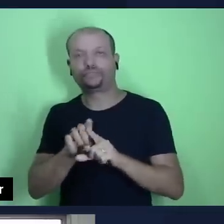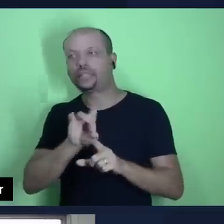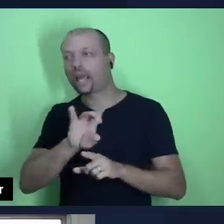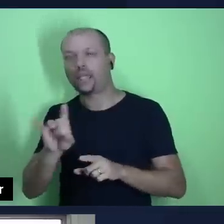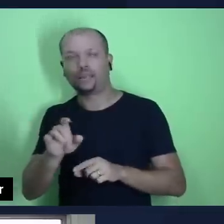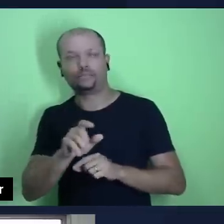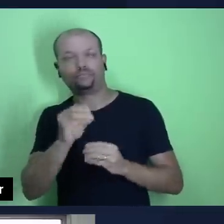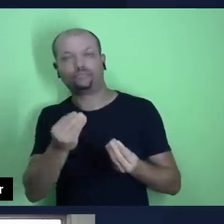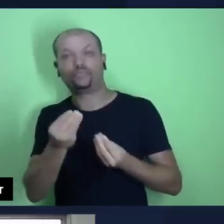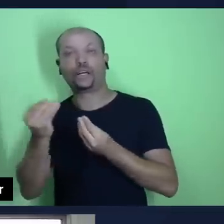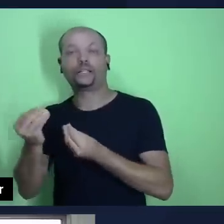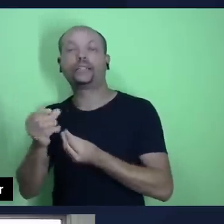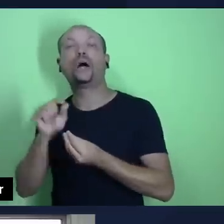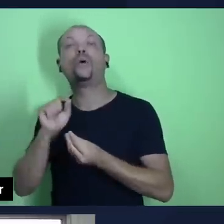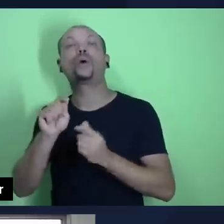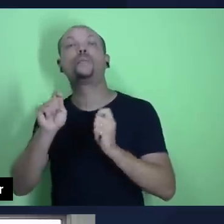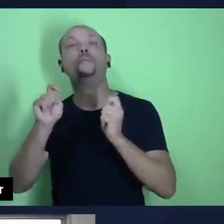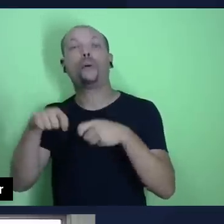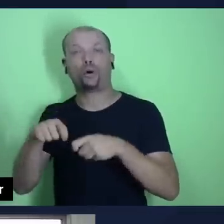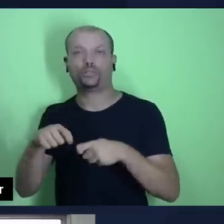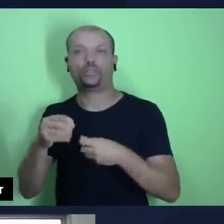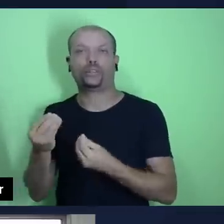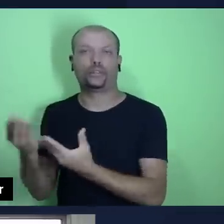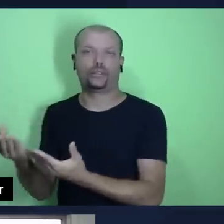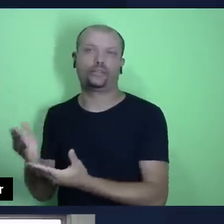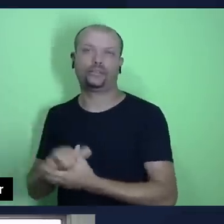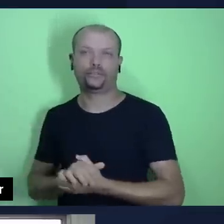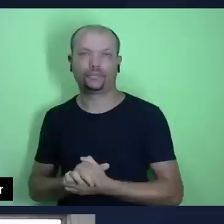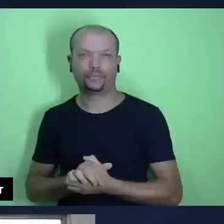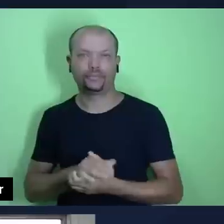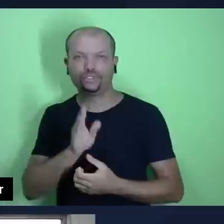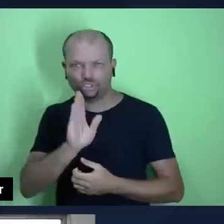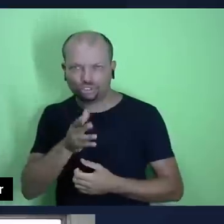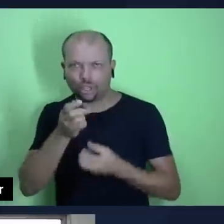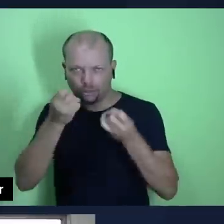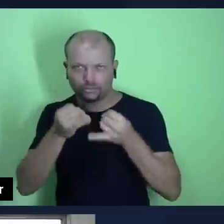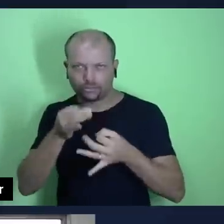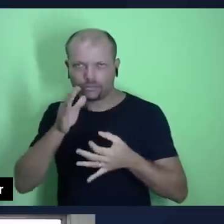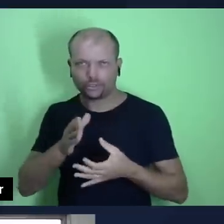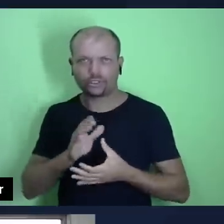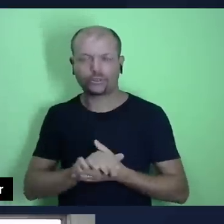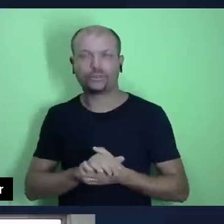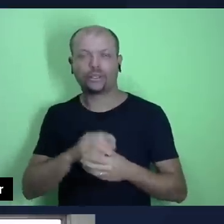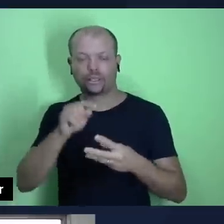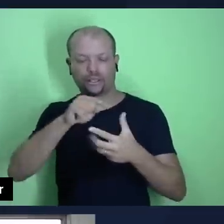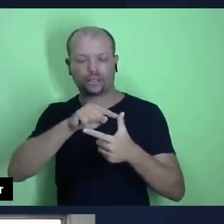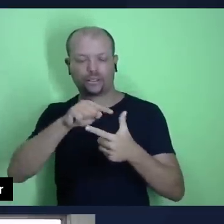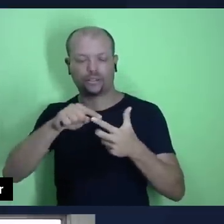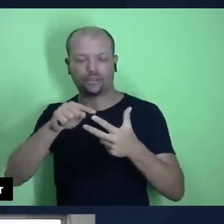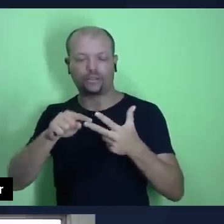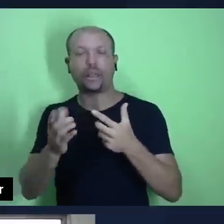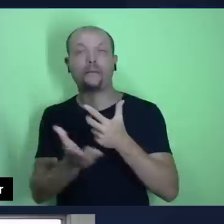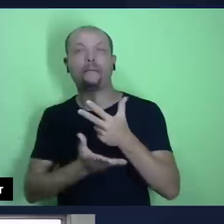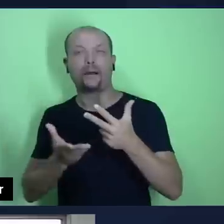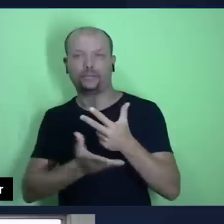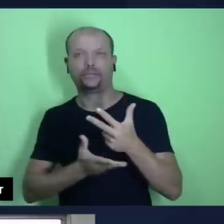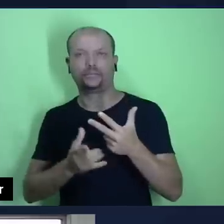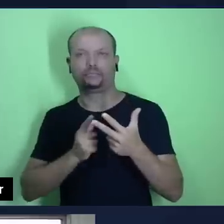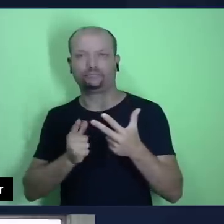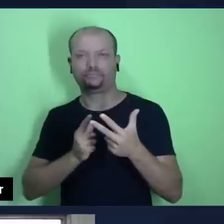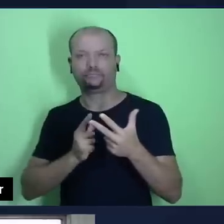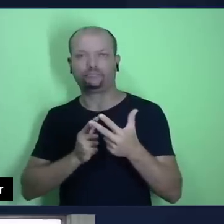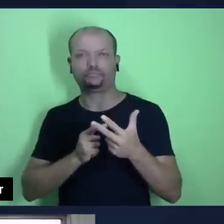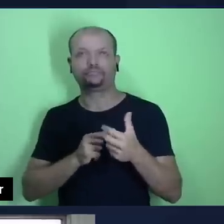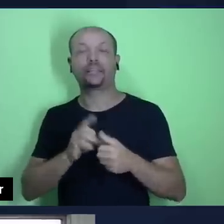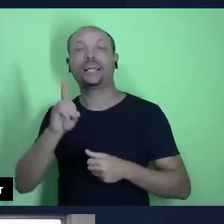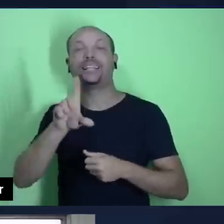na proporção em que possa dar. Nós já comentamos sobre isso aqui. Então, são três princípios no versículo. O próprio Deus